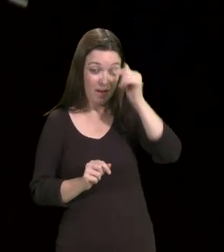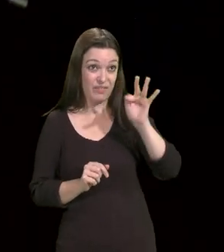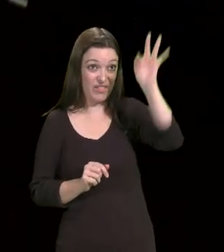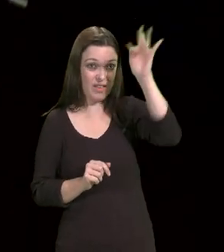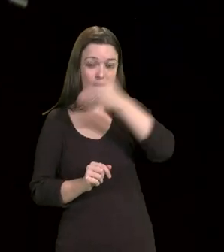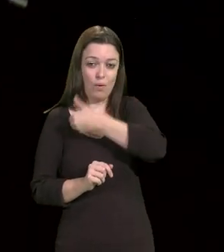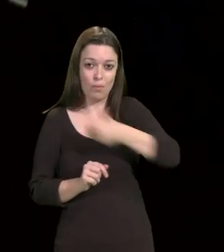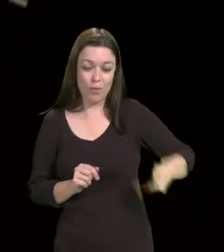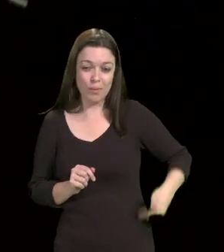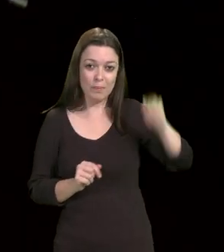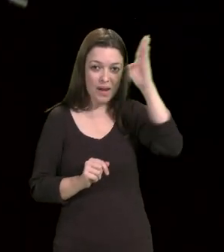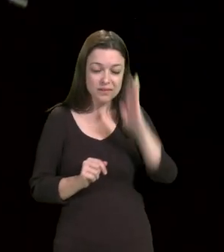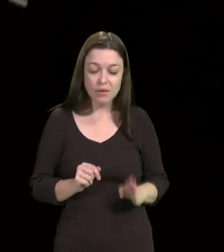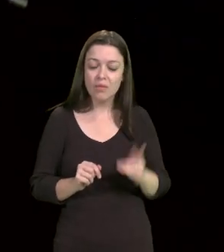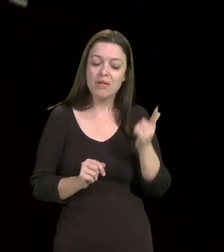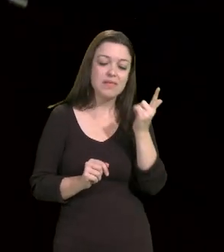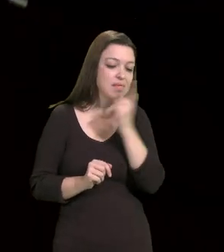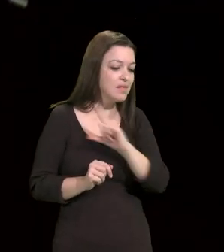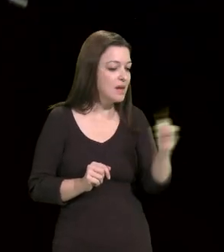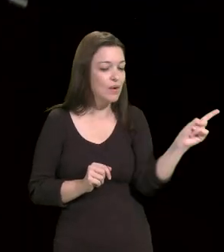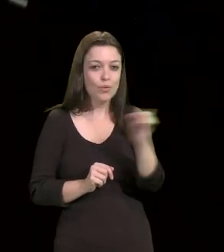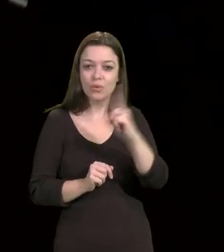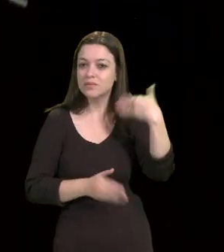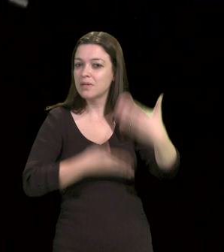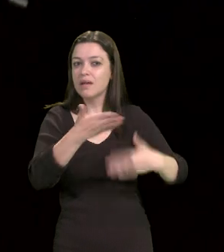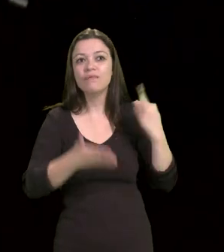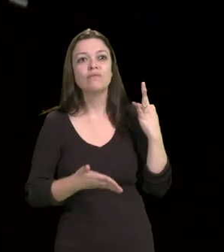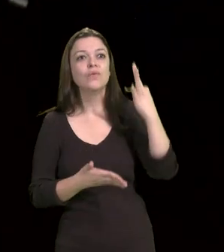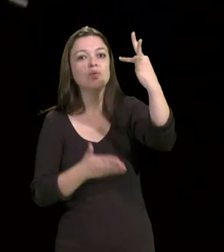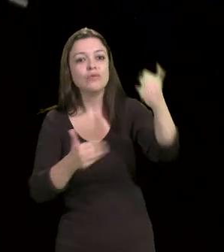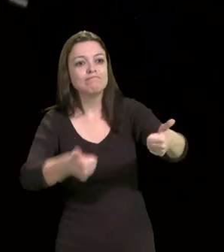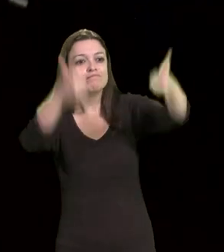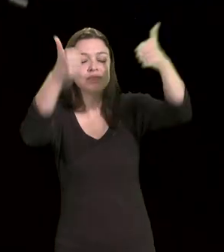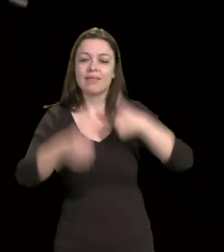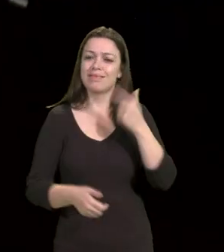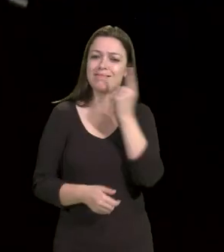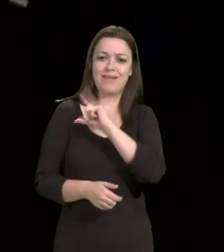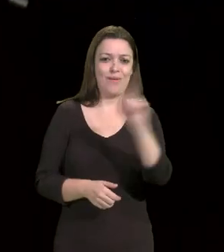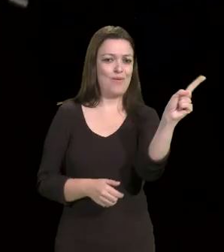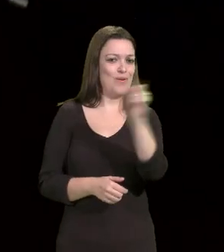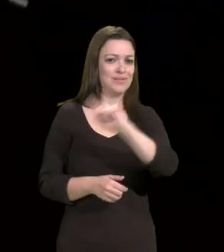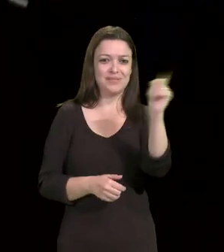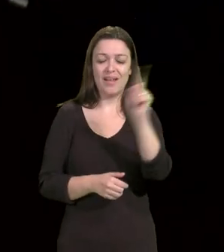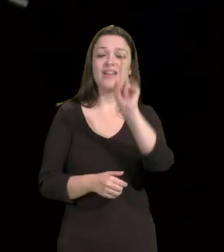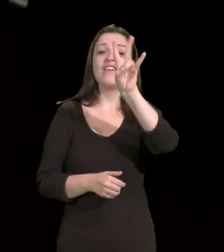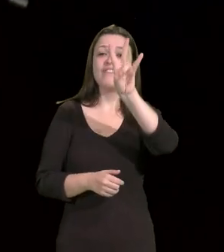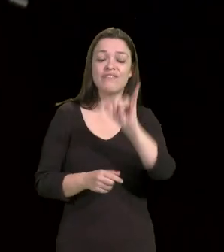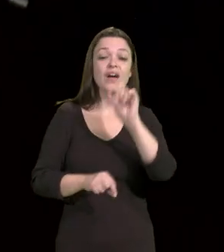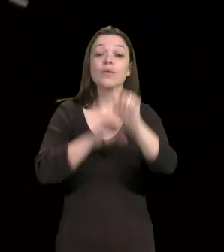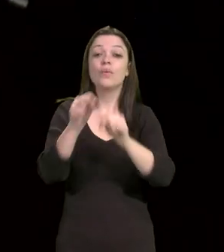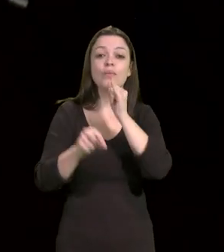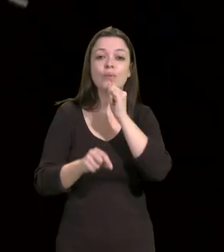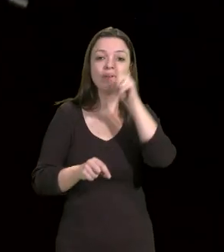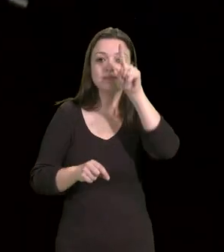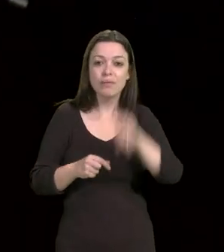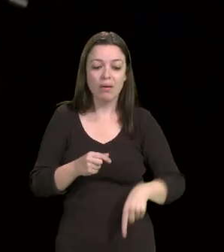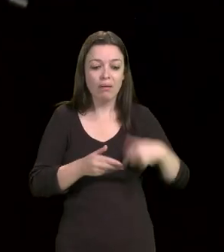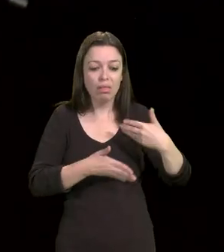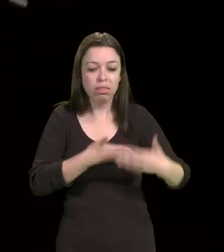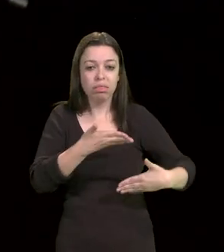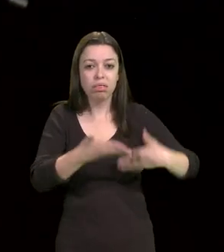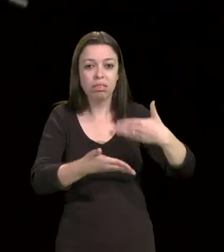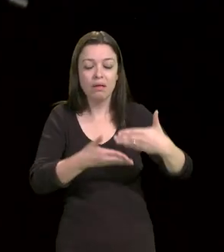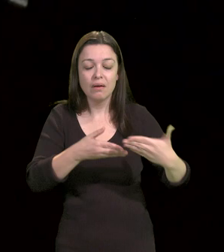não construiremos pontes para o futuro. Teremos um intervalo geracional que não